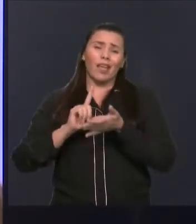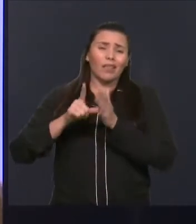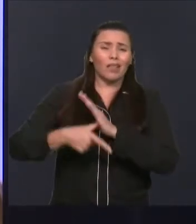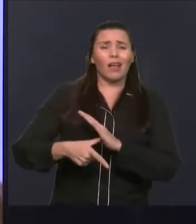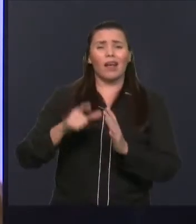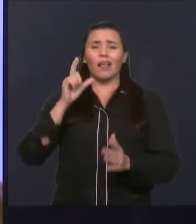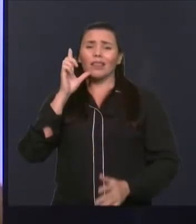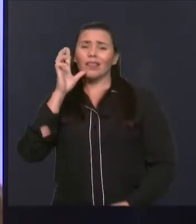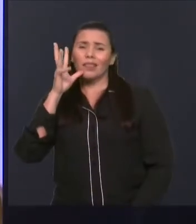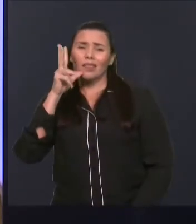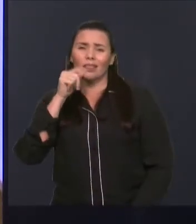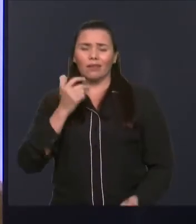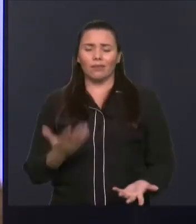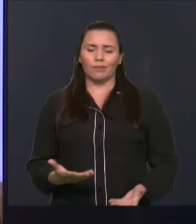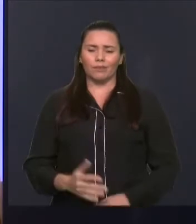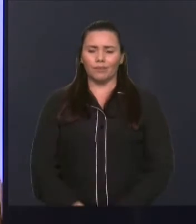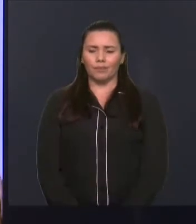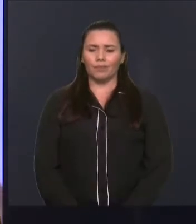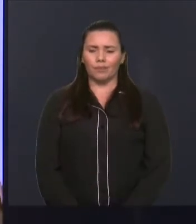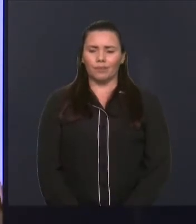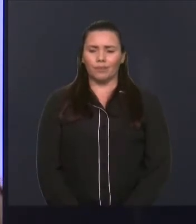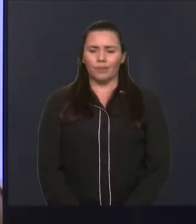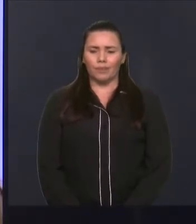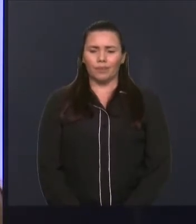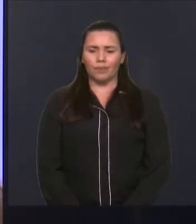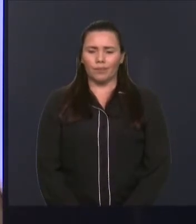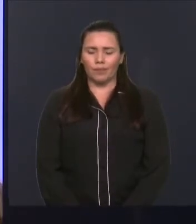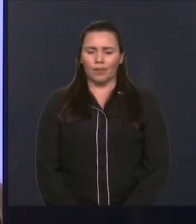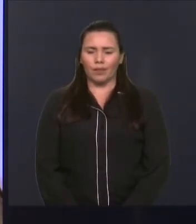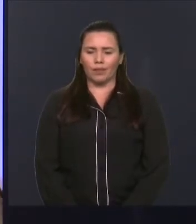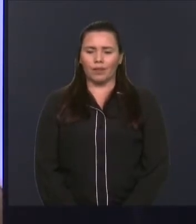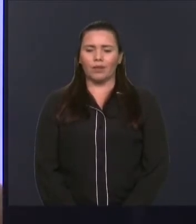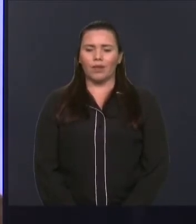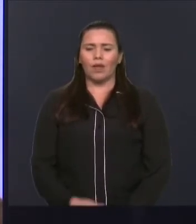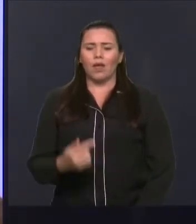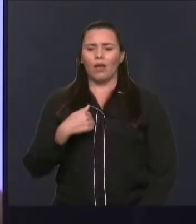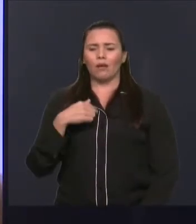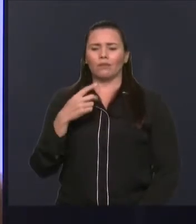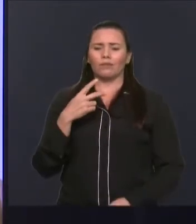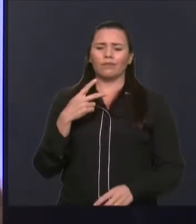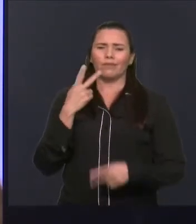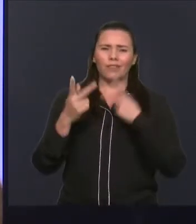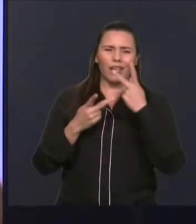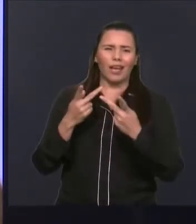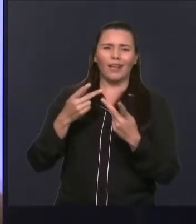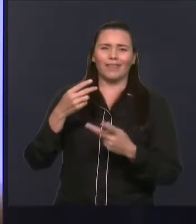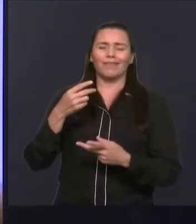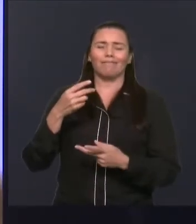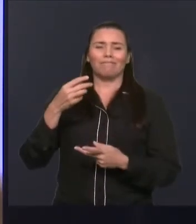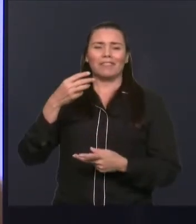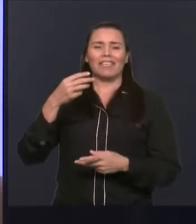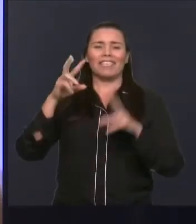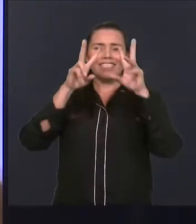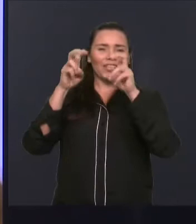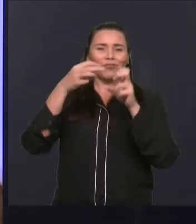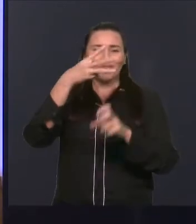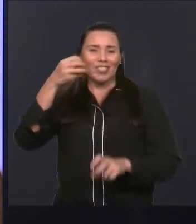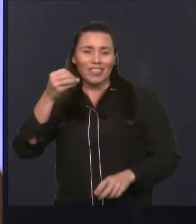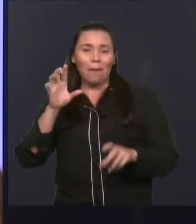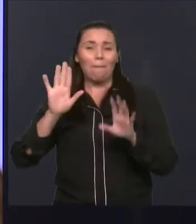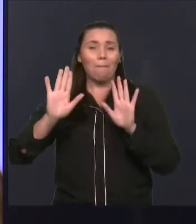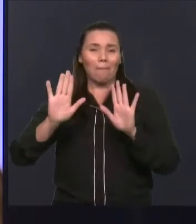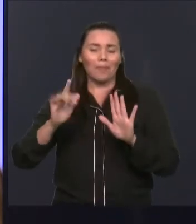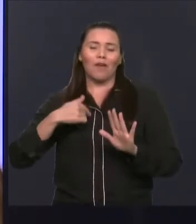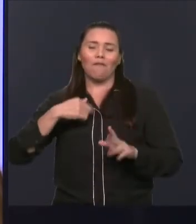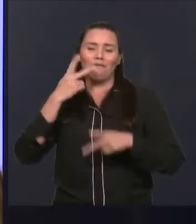eu vou fazer o registro rápido, já diminui tudo, viu, presidente? Já vou fazer só três, eu ia fazer 30, vou fazer só três. O segundo é que nós